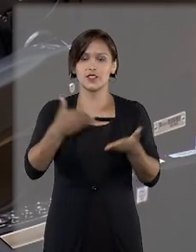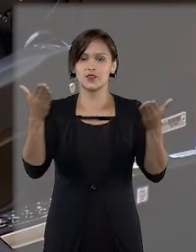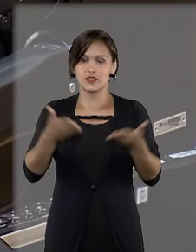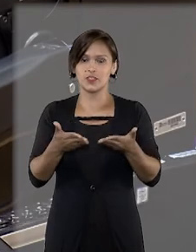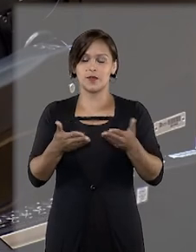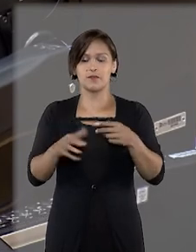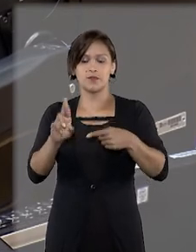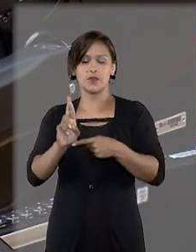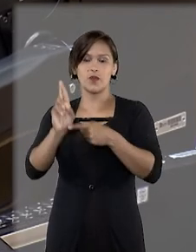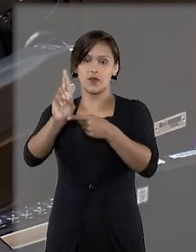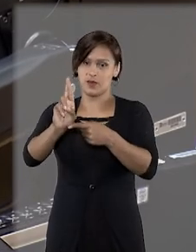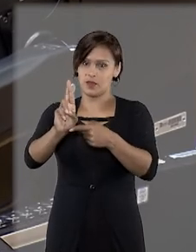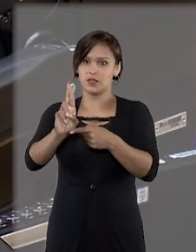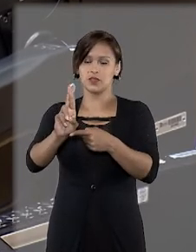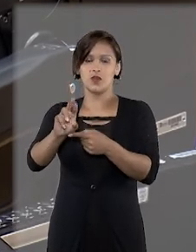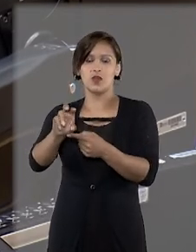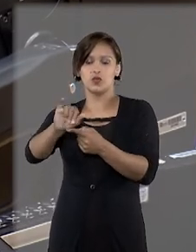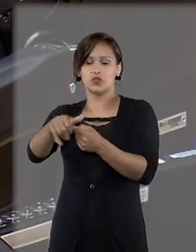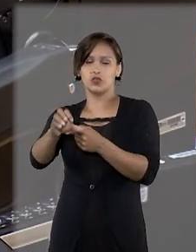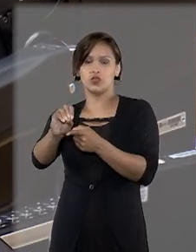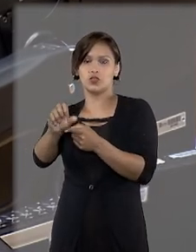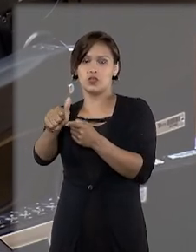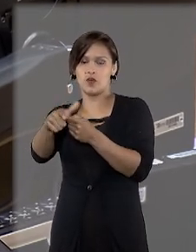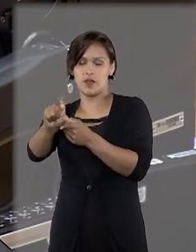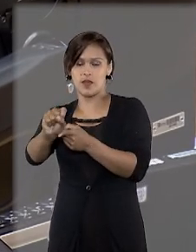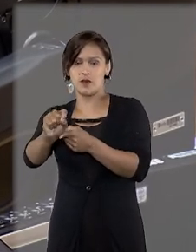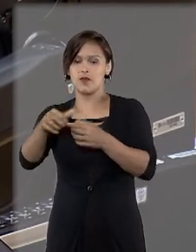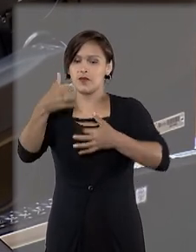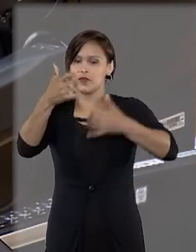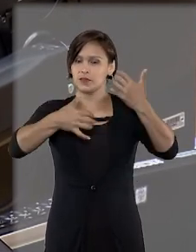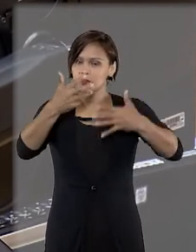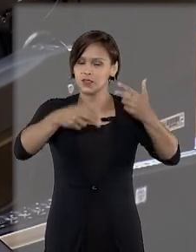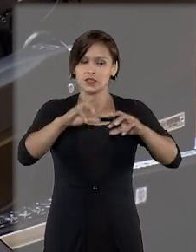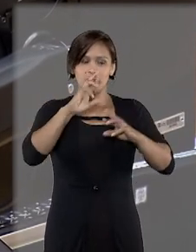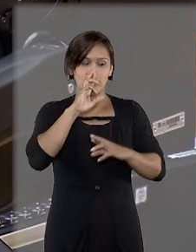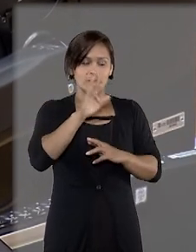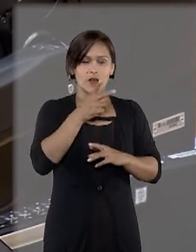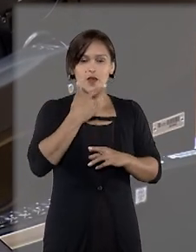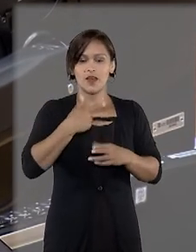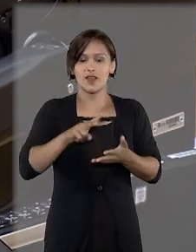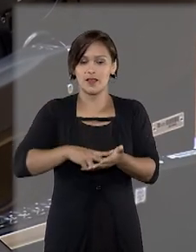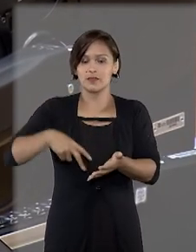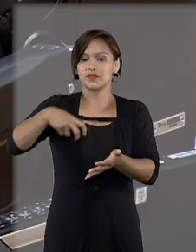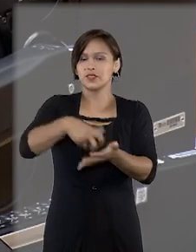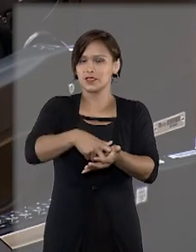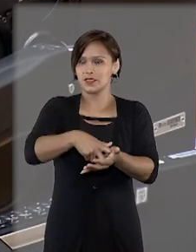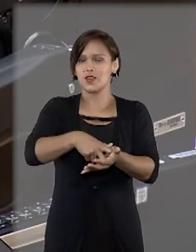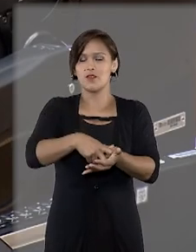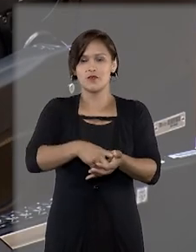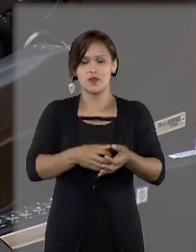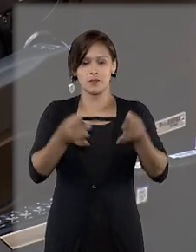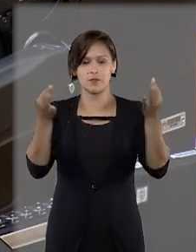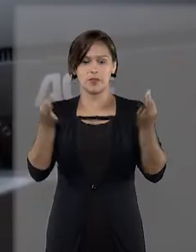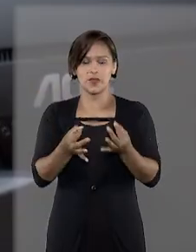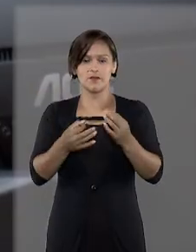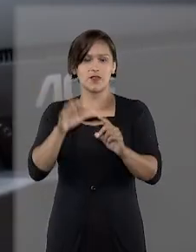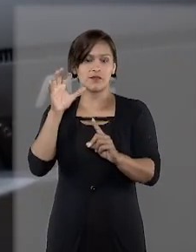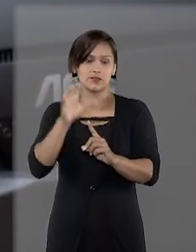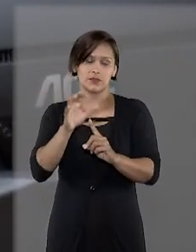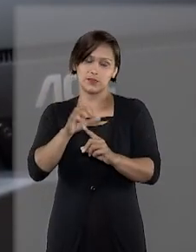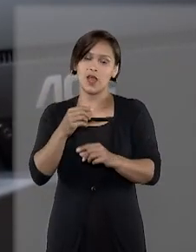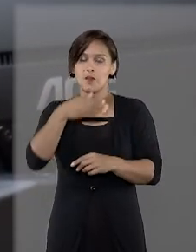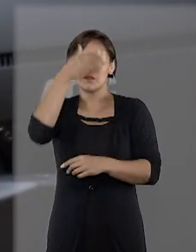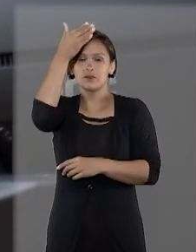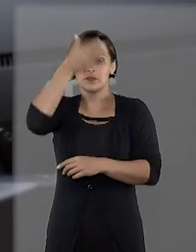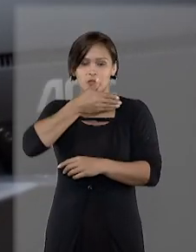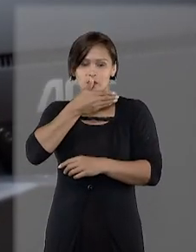do recurso no STJ, ministro Joel Ilampa Sjornik, observou que a prisão preventiva foi adequadamente motivada, ficando